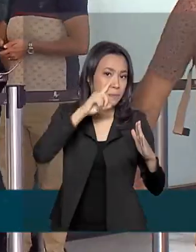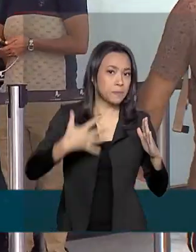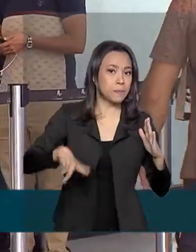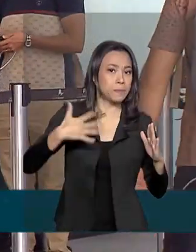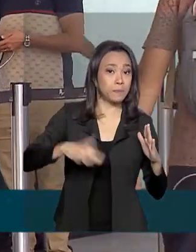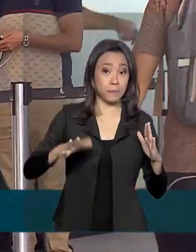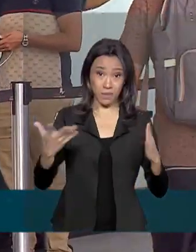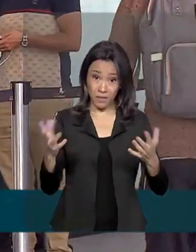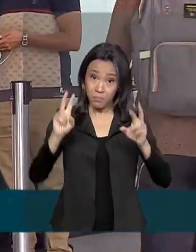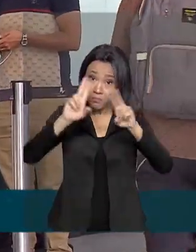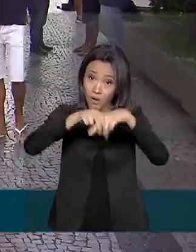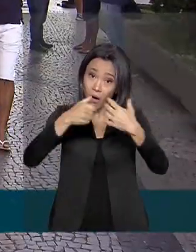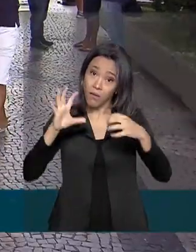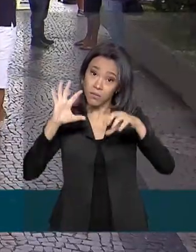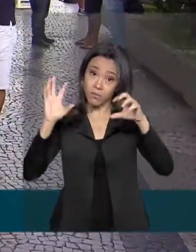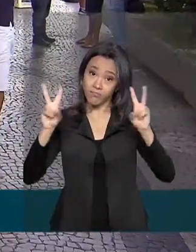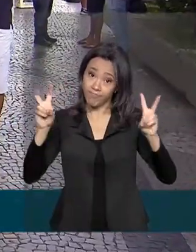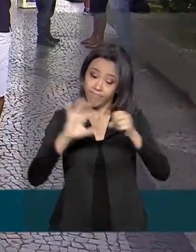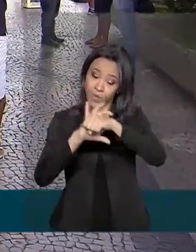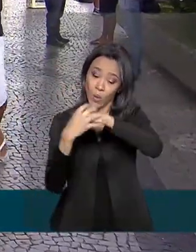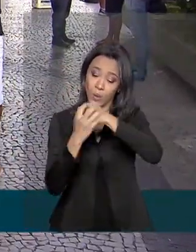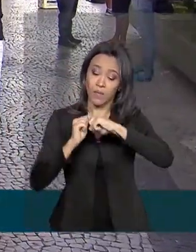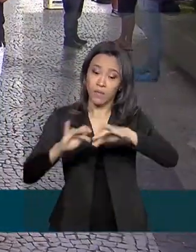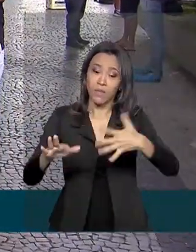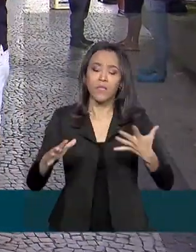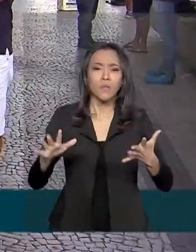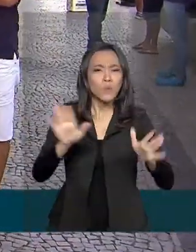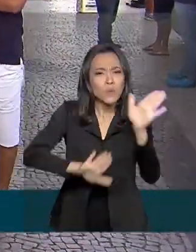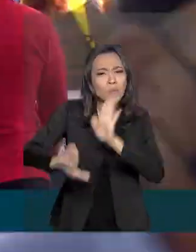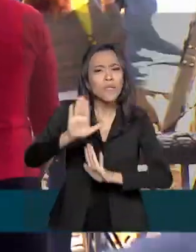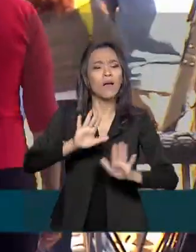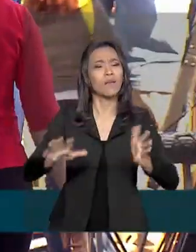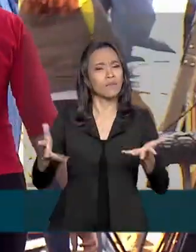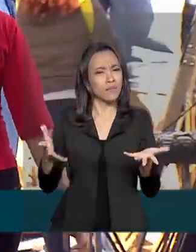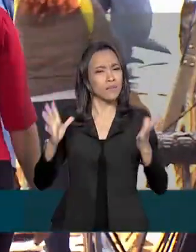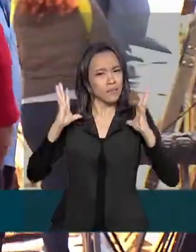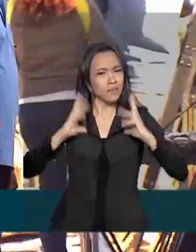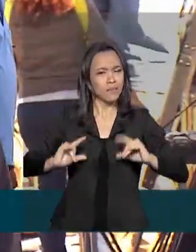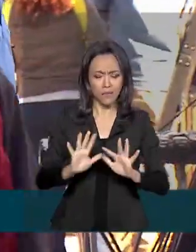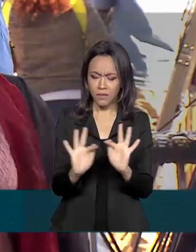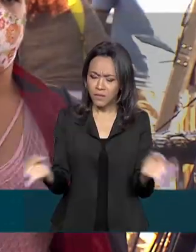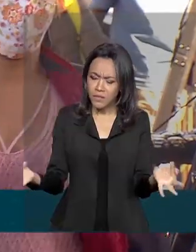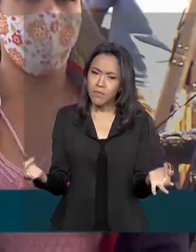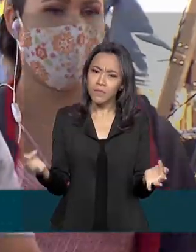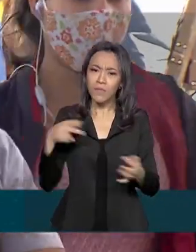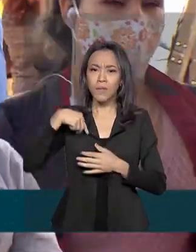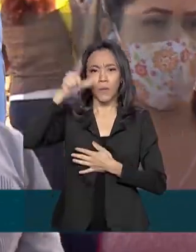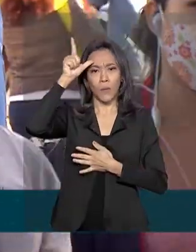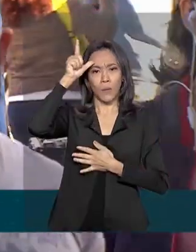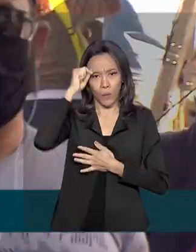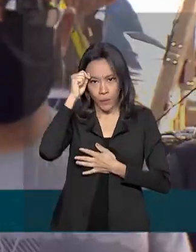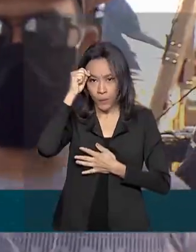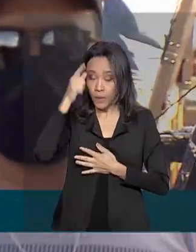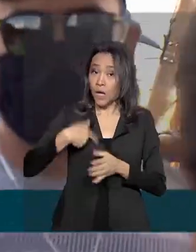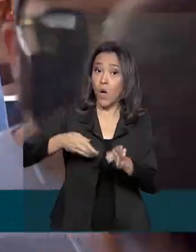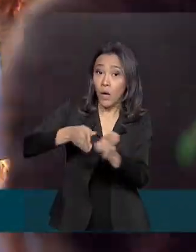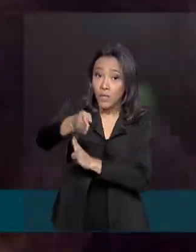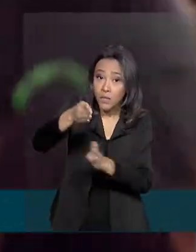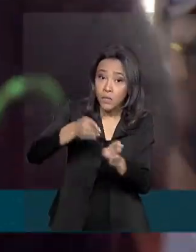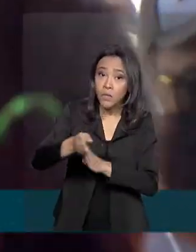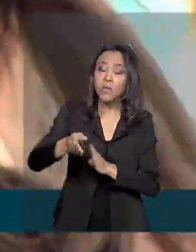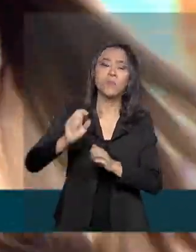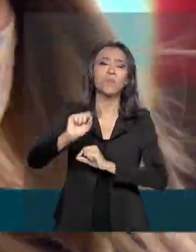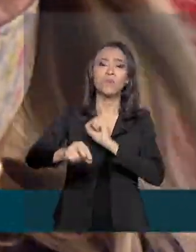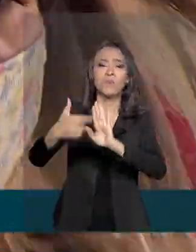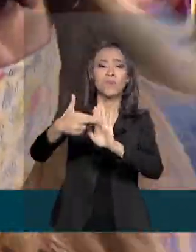se tratando do coronavírus, cuidados pessoais simples podem trazer mais tranquilidade. As orientações divulgadas pelo Ministério da